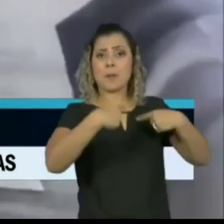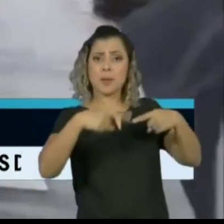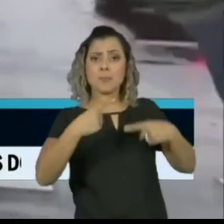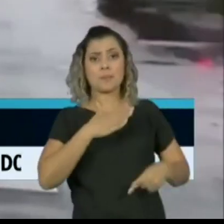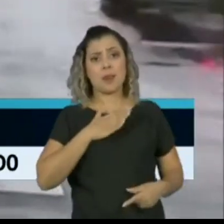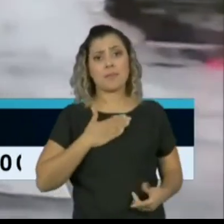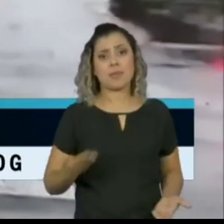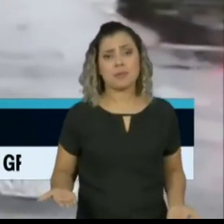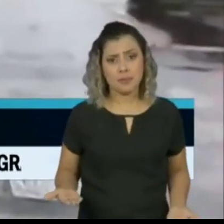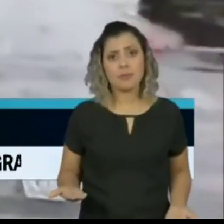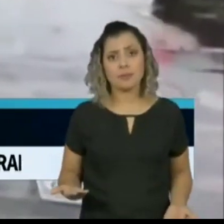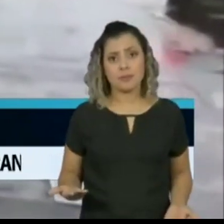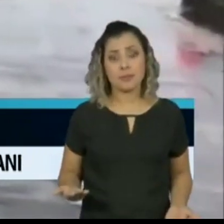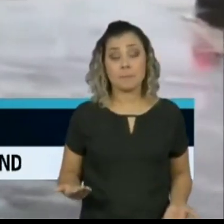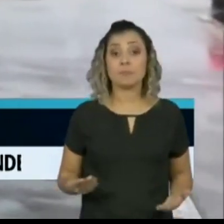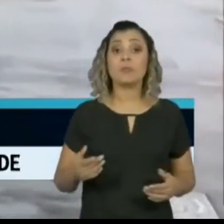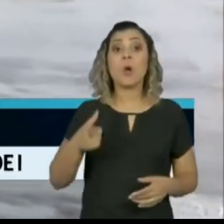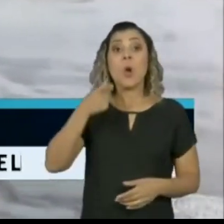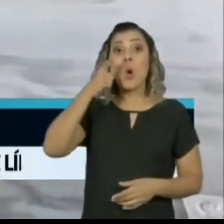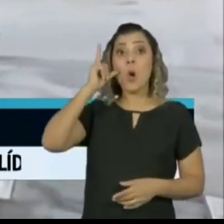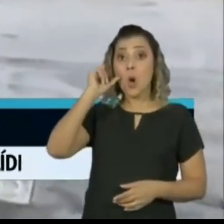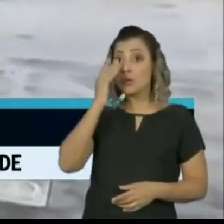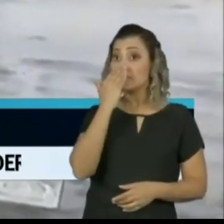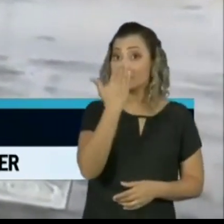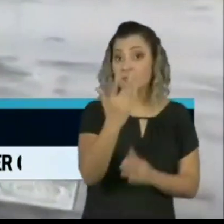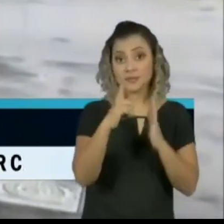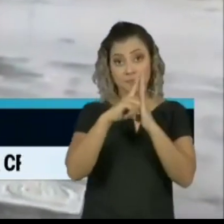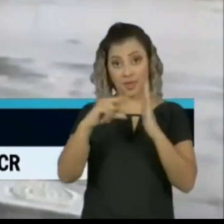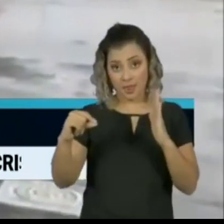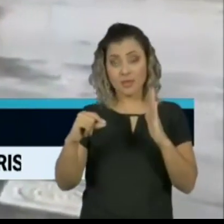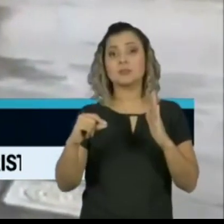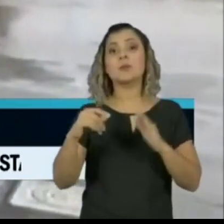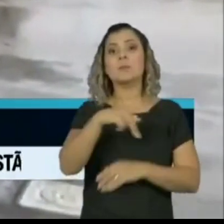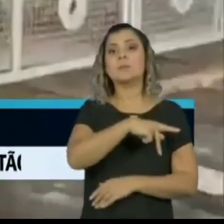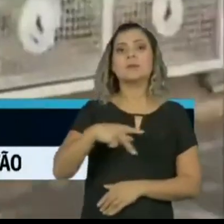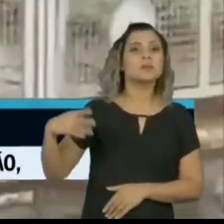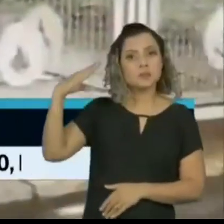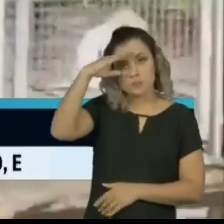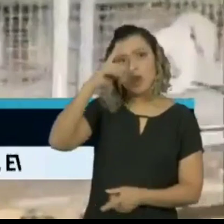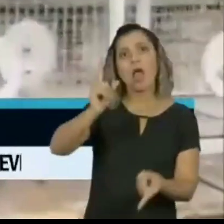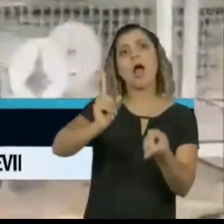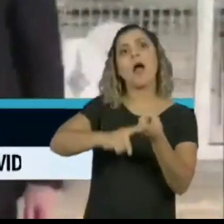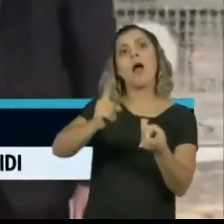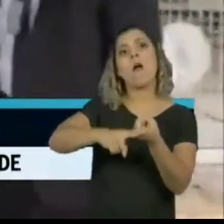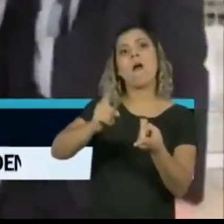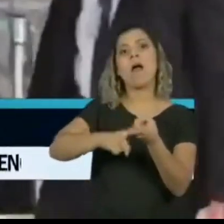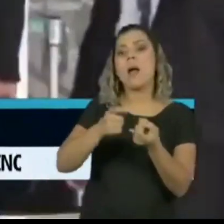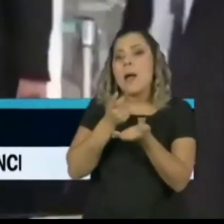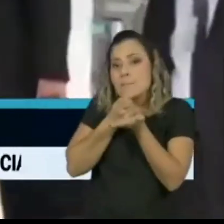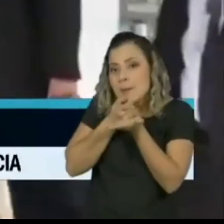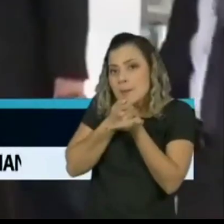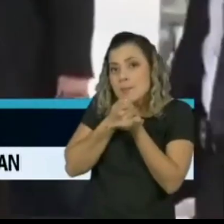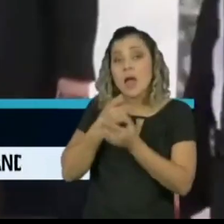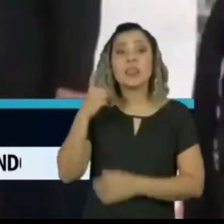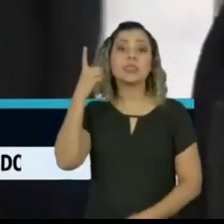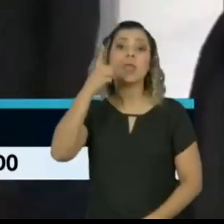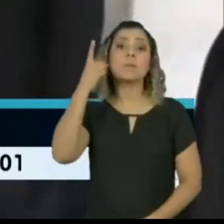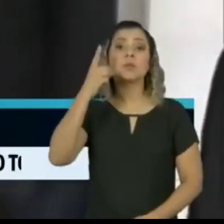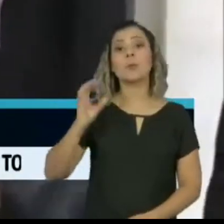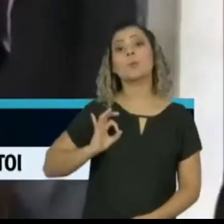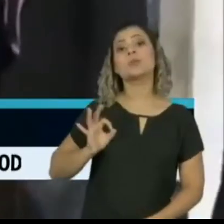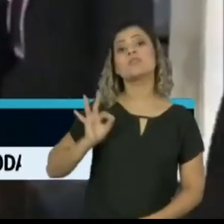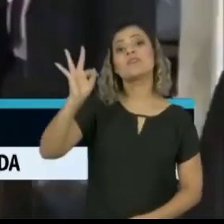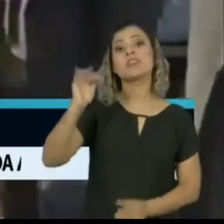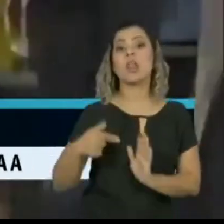entendeu? Ontem, em frente ao Palácio da Alvorada, o presidente Jair Bolsonaro ameaçou entregar um áudio de uma deputada à Polícia